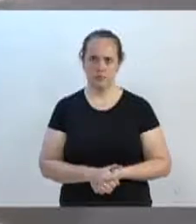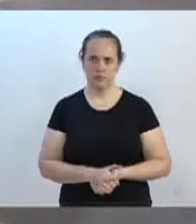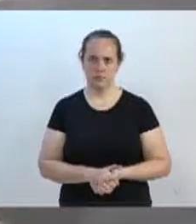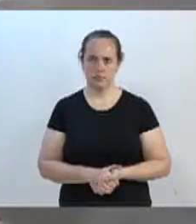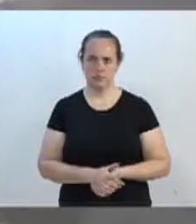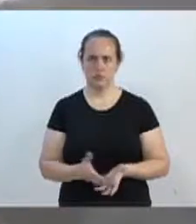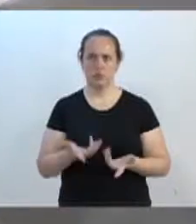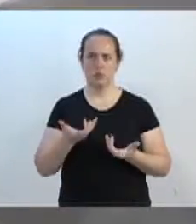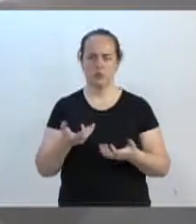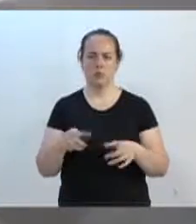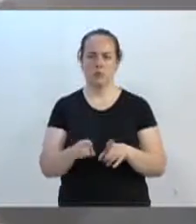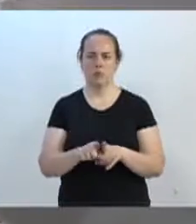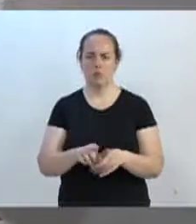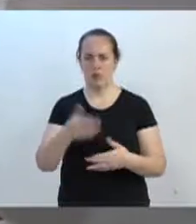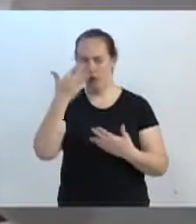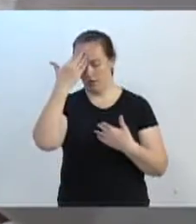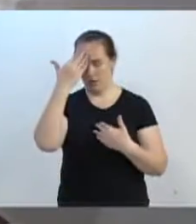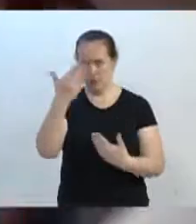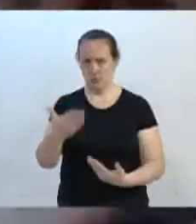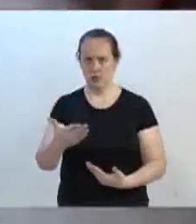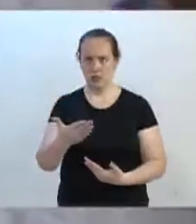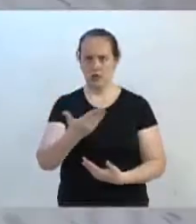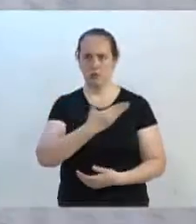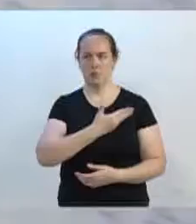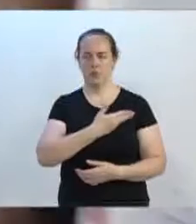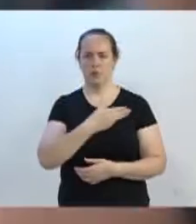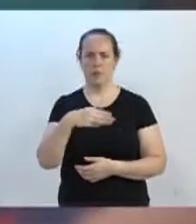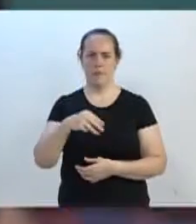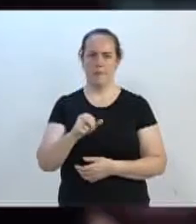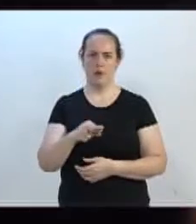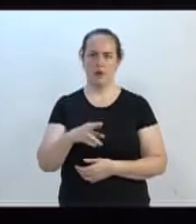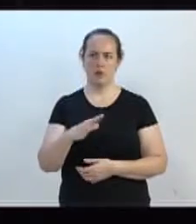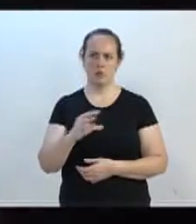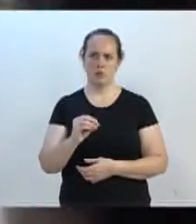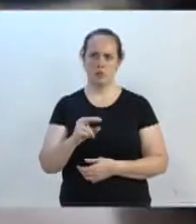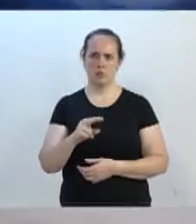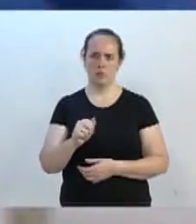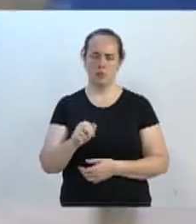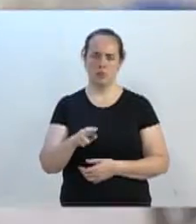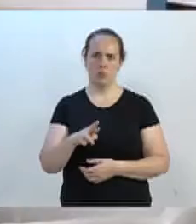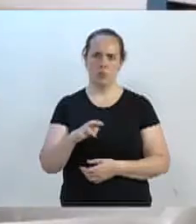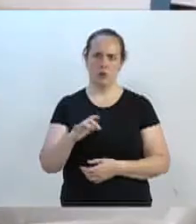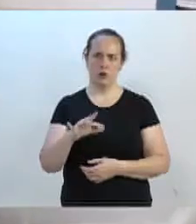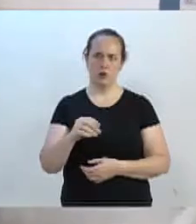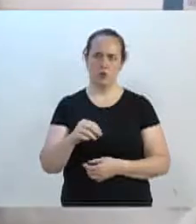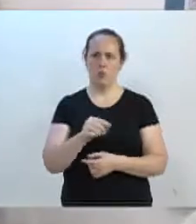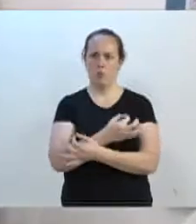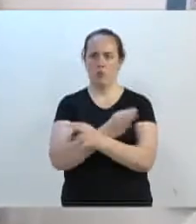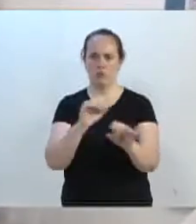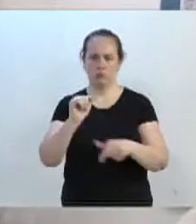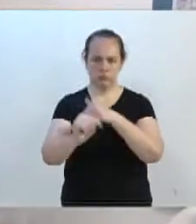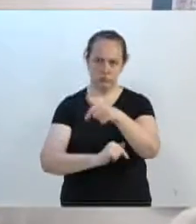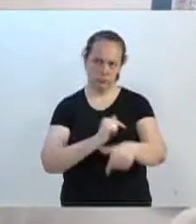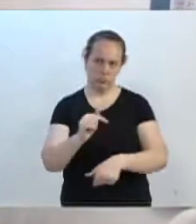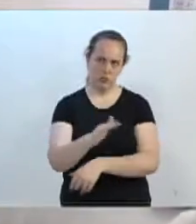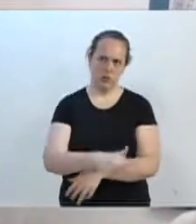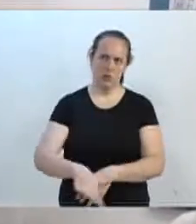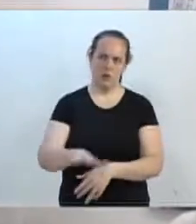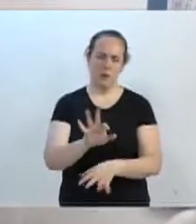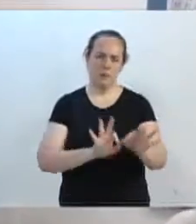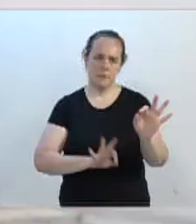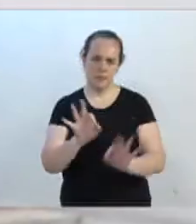Gostaria também de agradecer ao meu amigo Marcos Aurélio Batista, que faz um excelente trabalho nessa área de